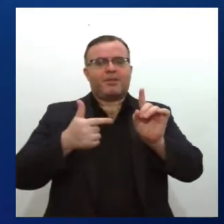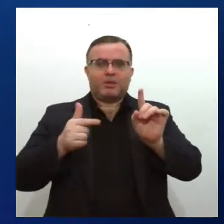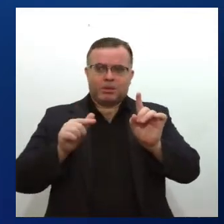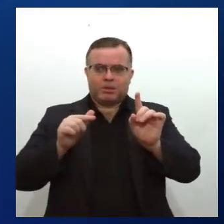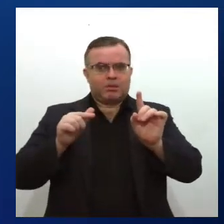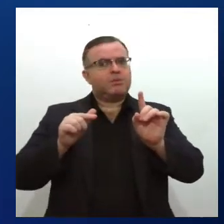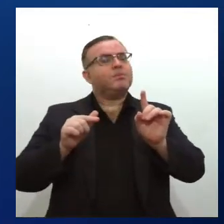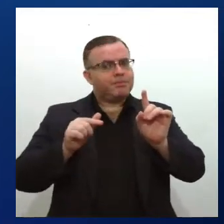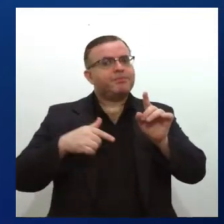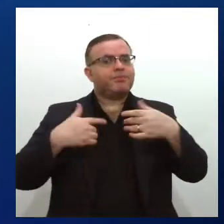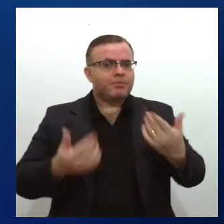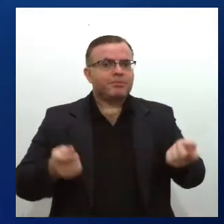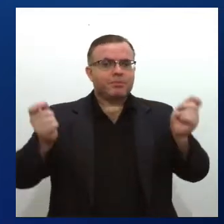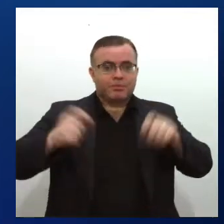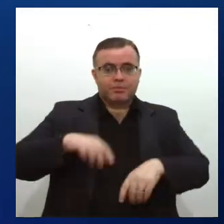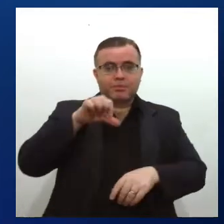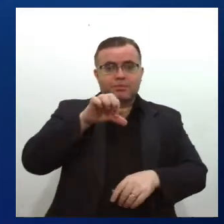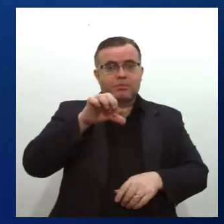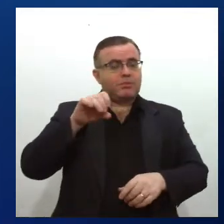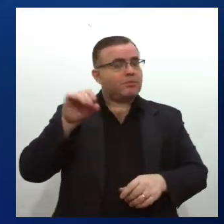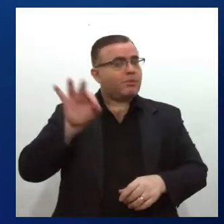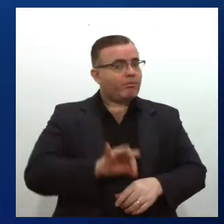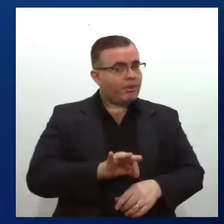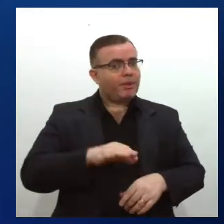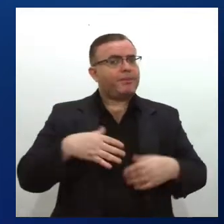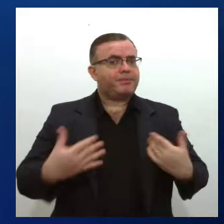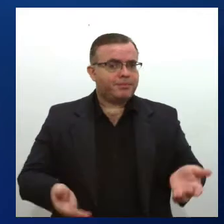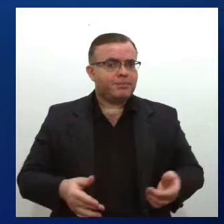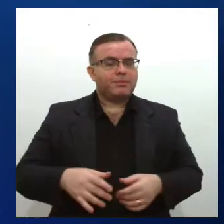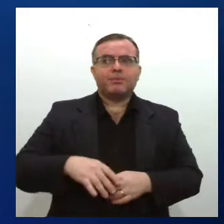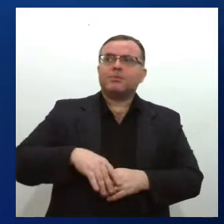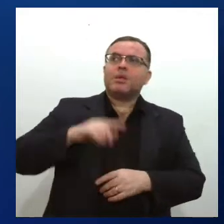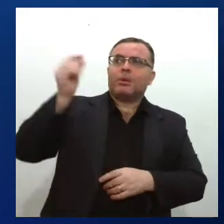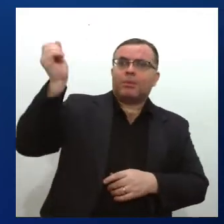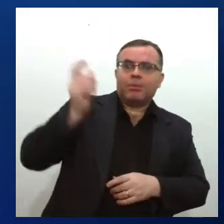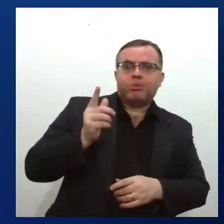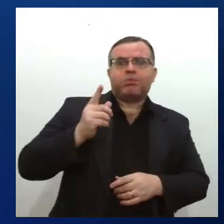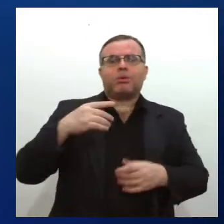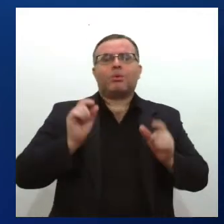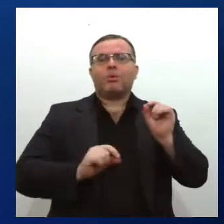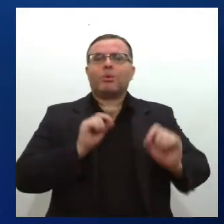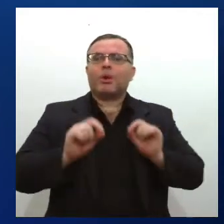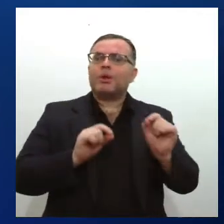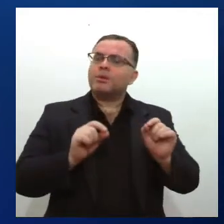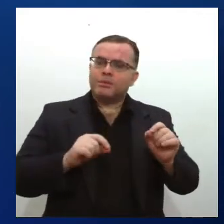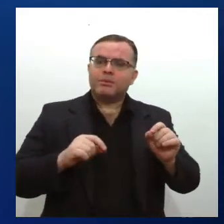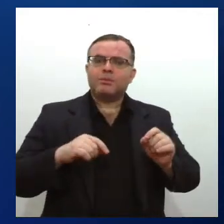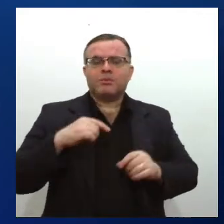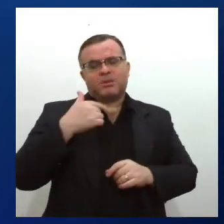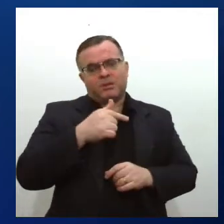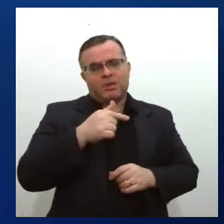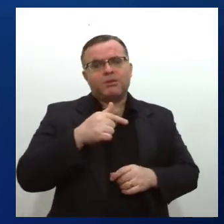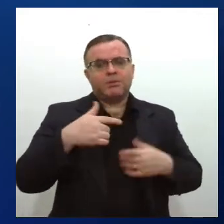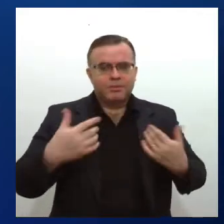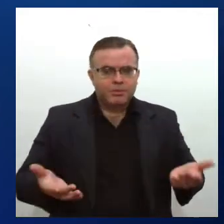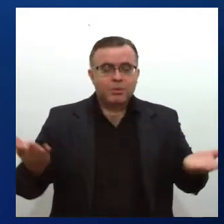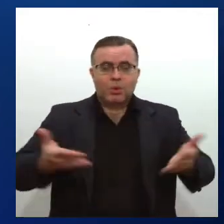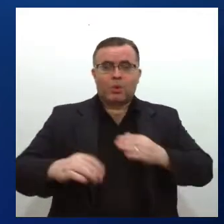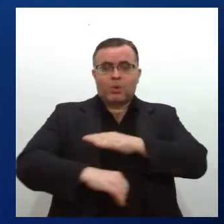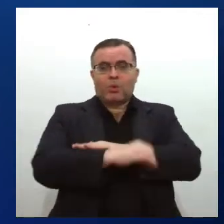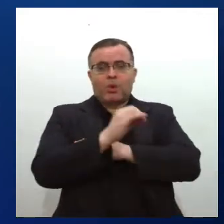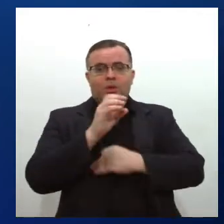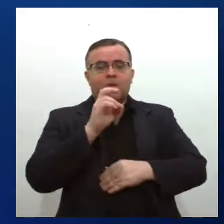de chuva é de 90% e o índice ultravioleta pode chegar a 7. O sol nasceu hoje às 5 horas e 47